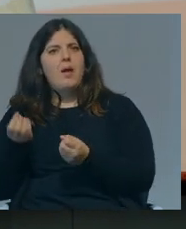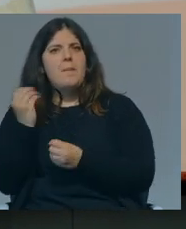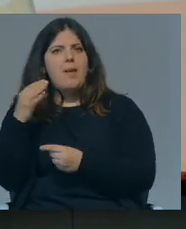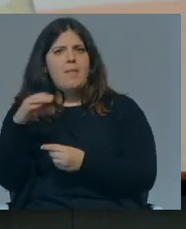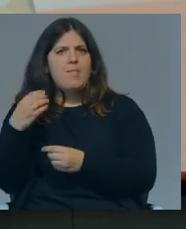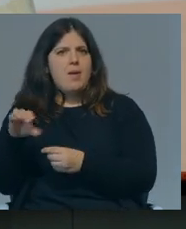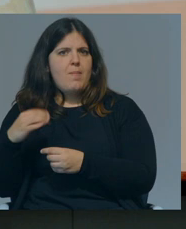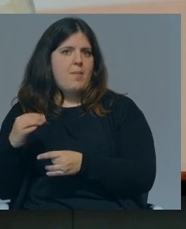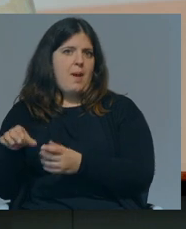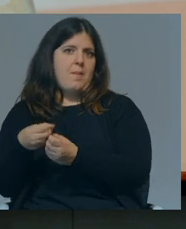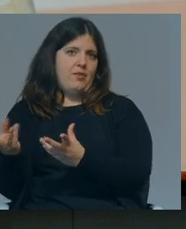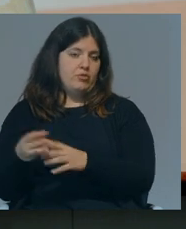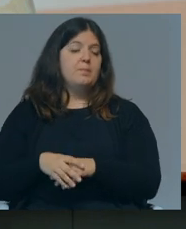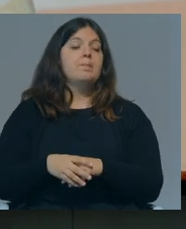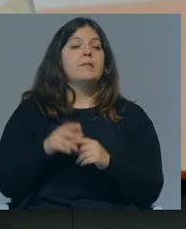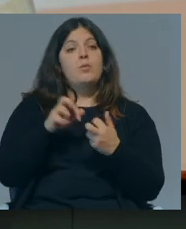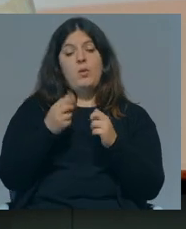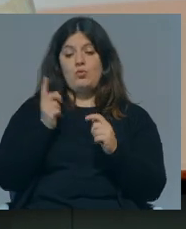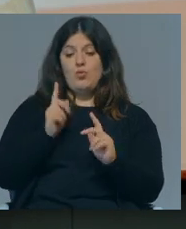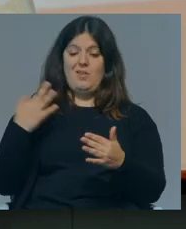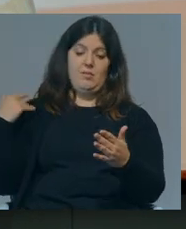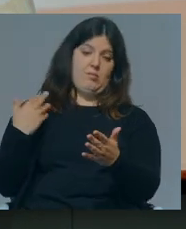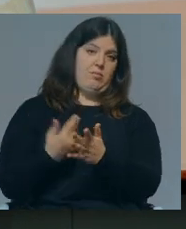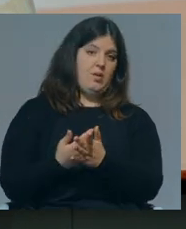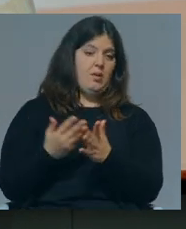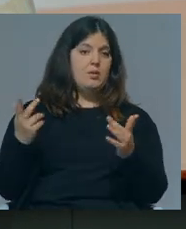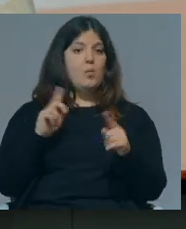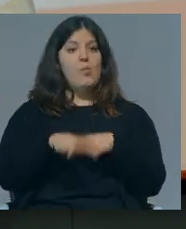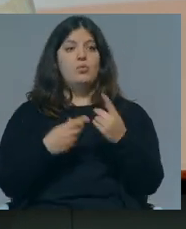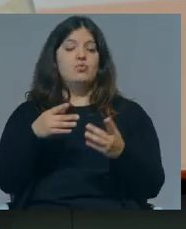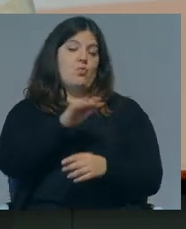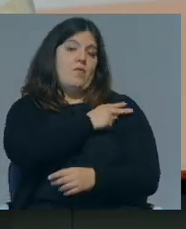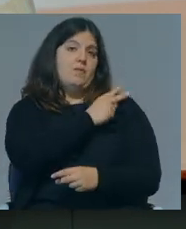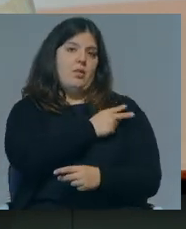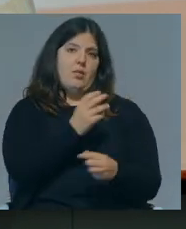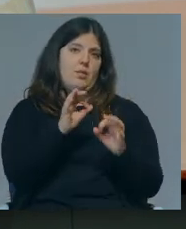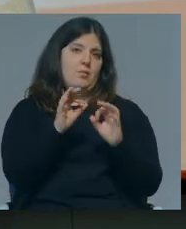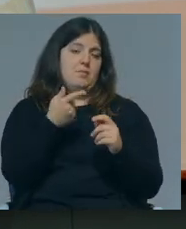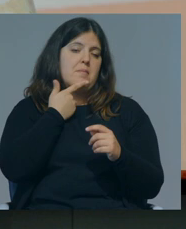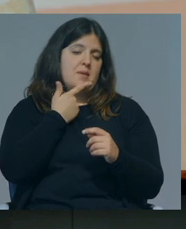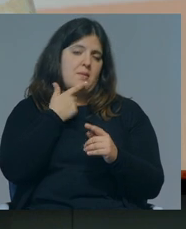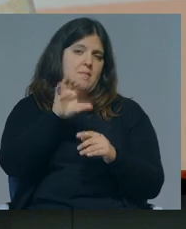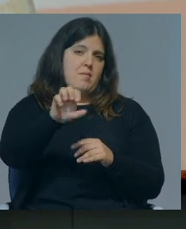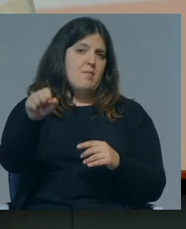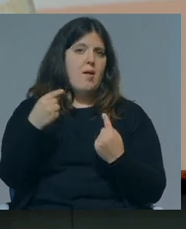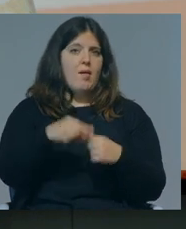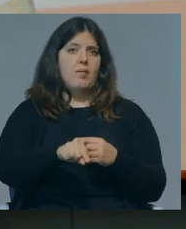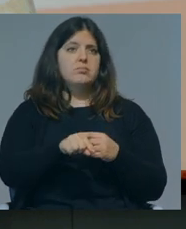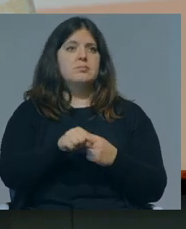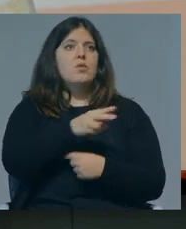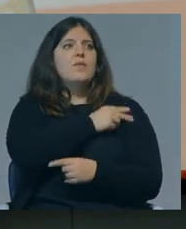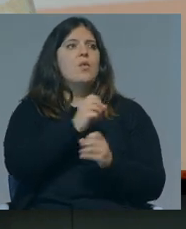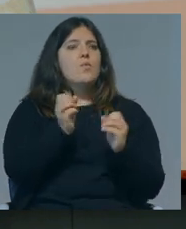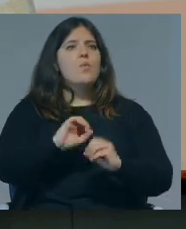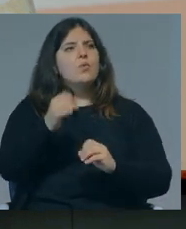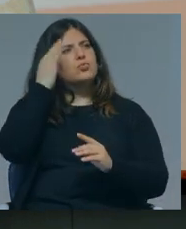Isso é um problema que vem desde o início, e depois chega-se a se afunilar, obviamente, no universitário, e está por todo o lado, não é? Não há nenhuma universidade,